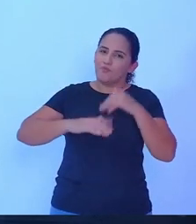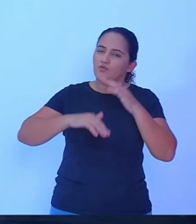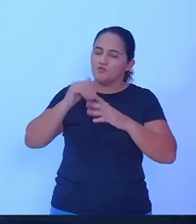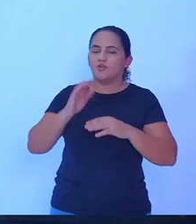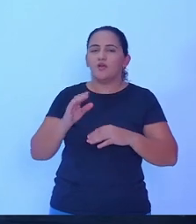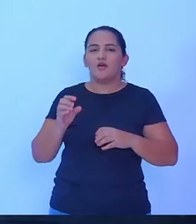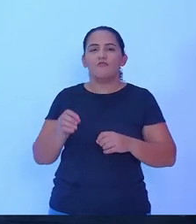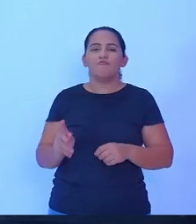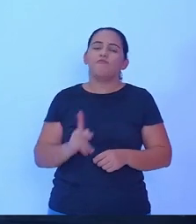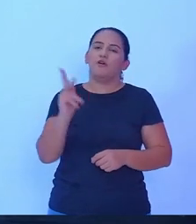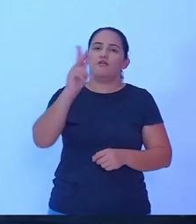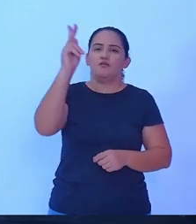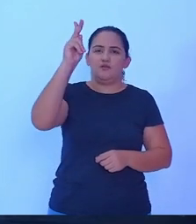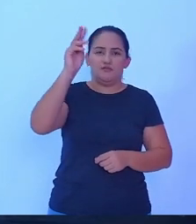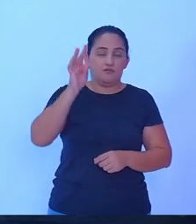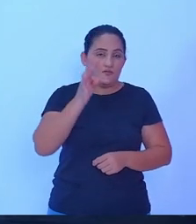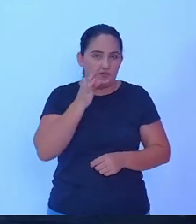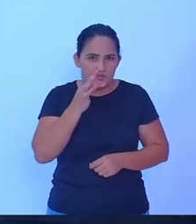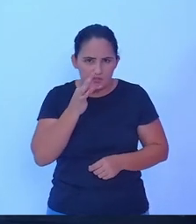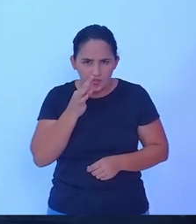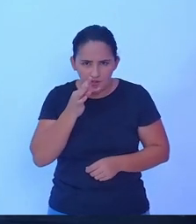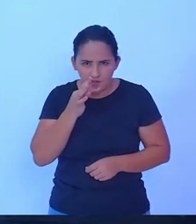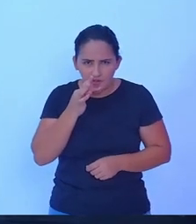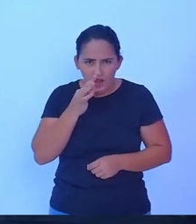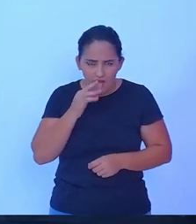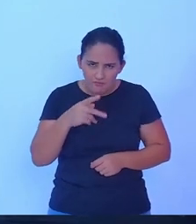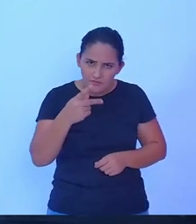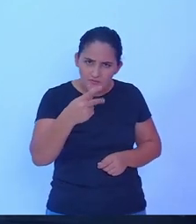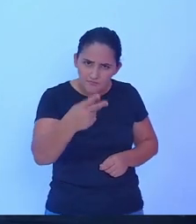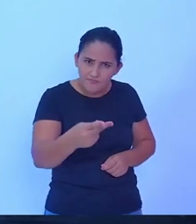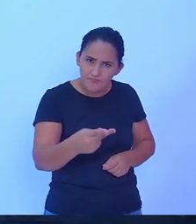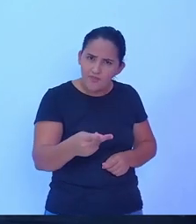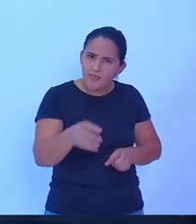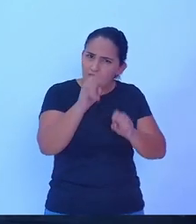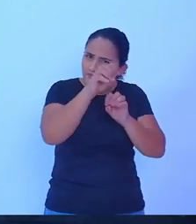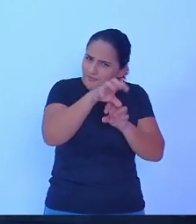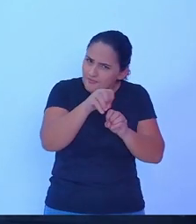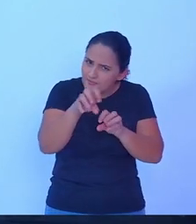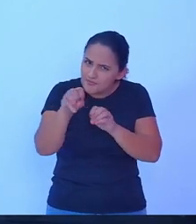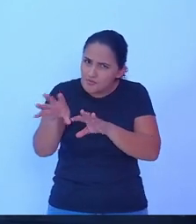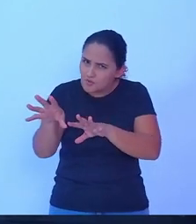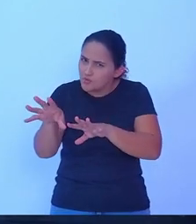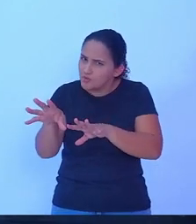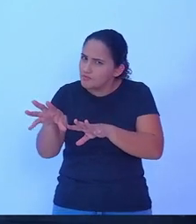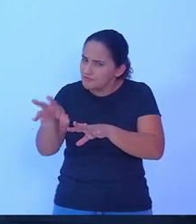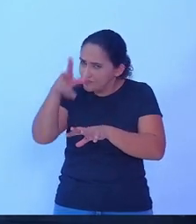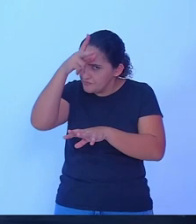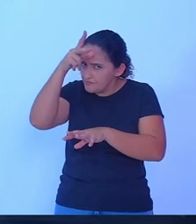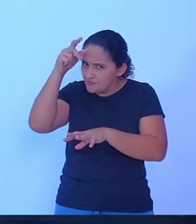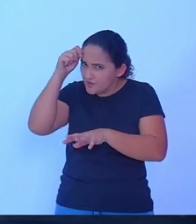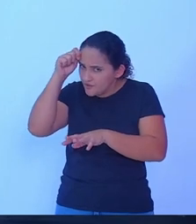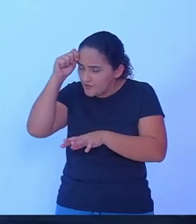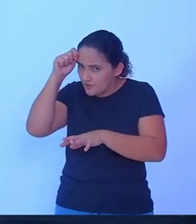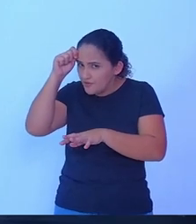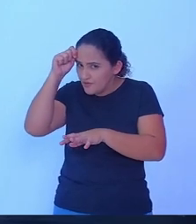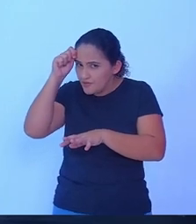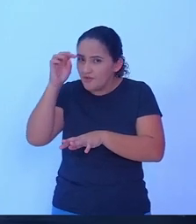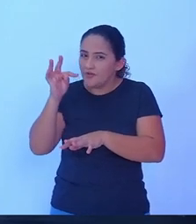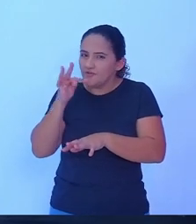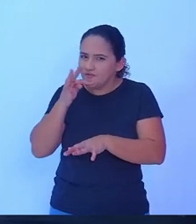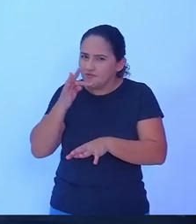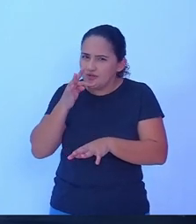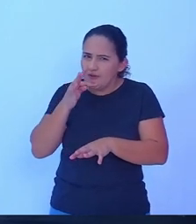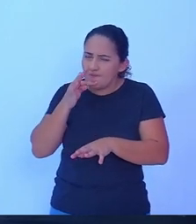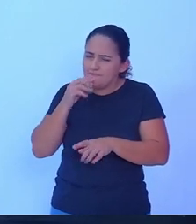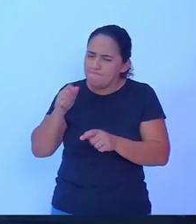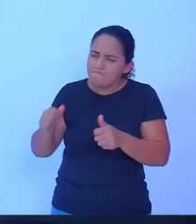Tiago Moreira, venho aqui, Sr. Lucindo, dizer que a educação na nossa gestão, ela será prioridade,